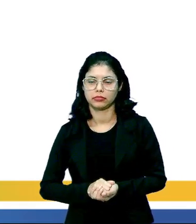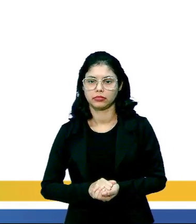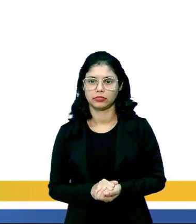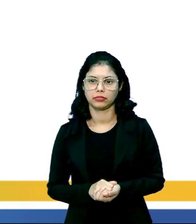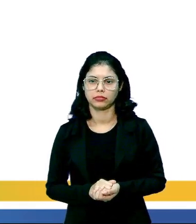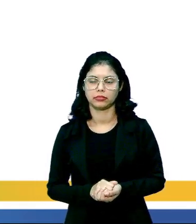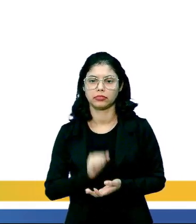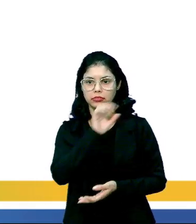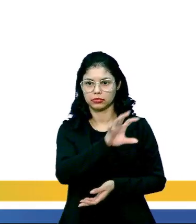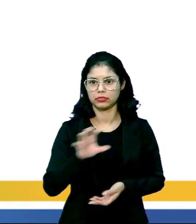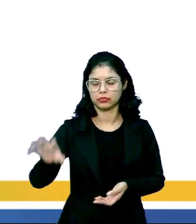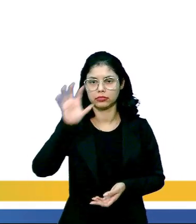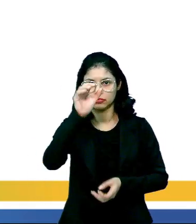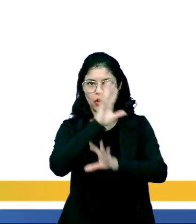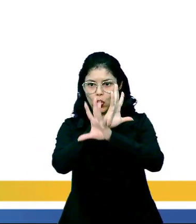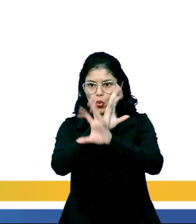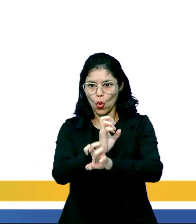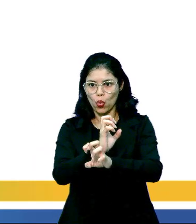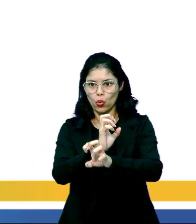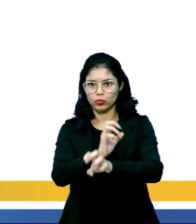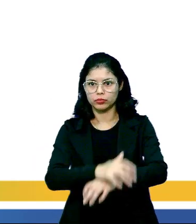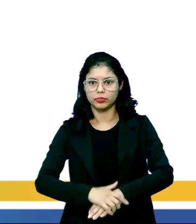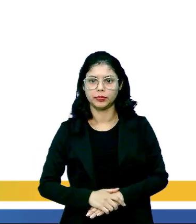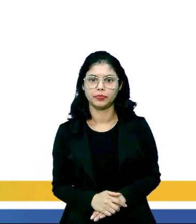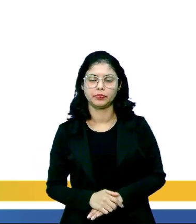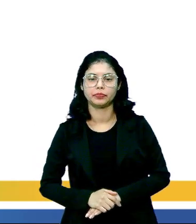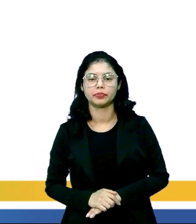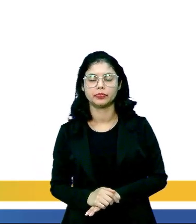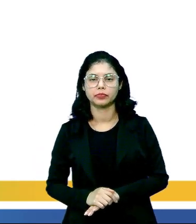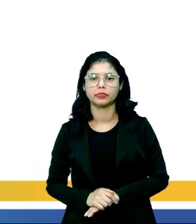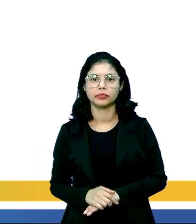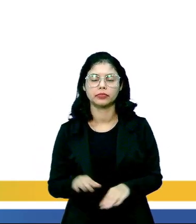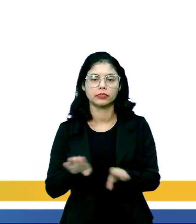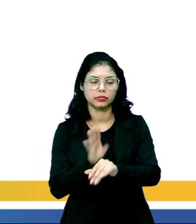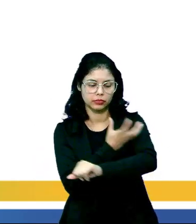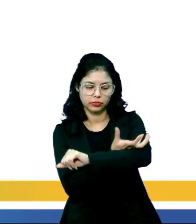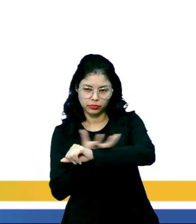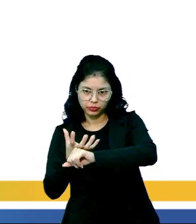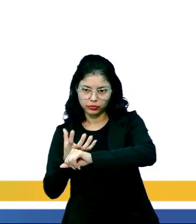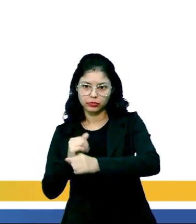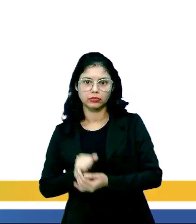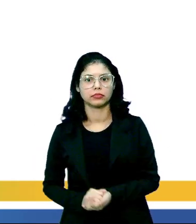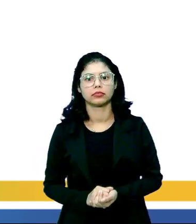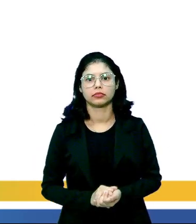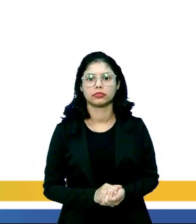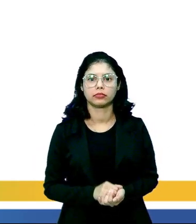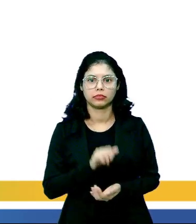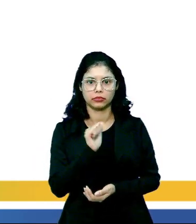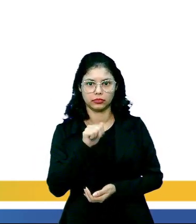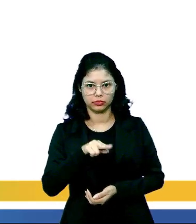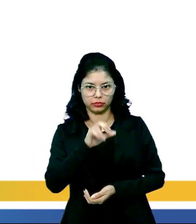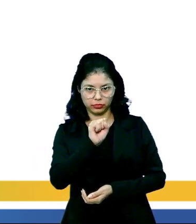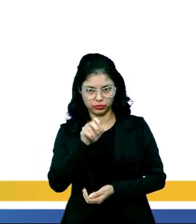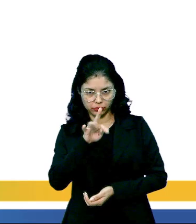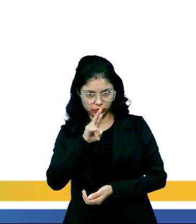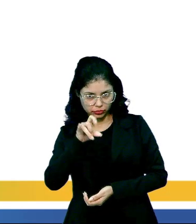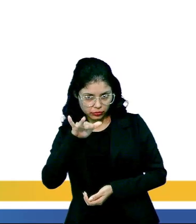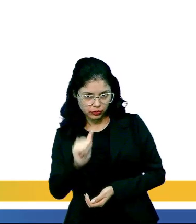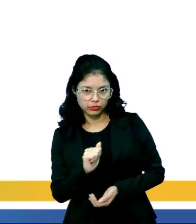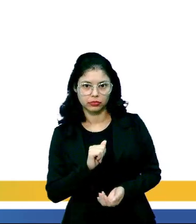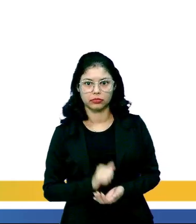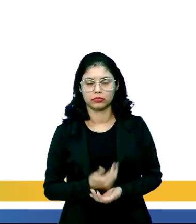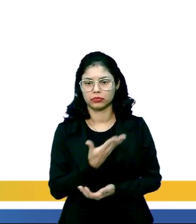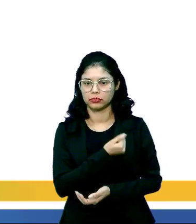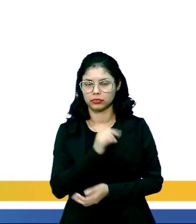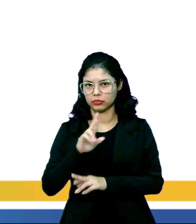folhas de regiões áridas. Por exemplo, temos aí os capins, as graminhas. E temos anicioestomática,